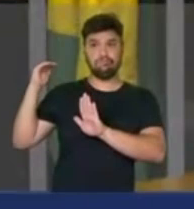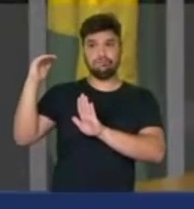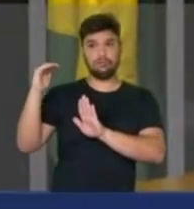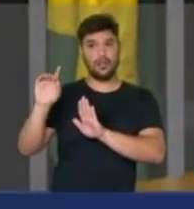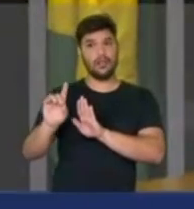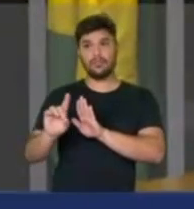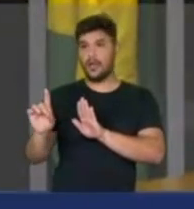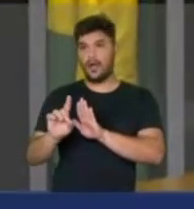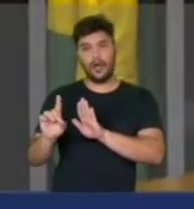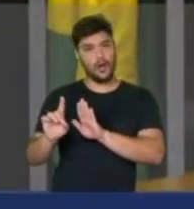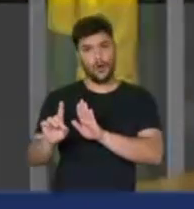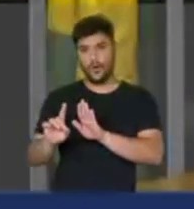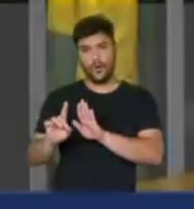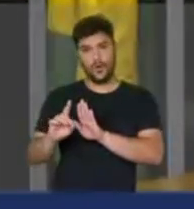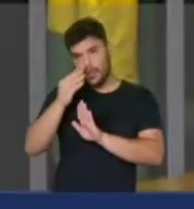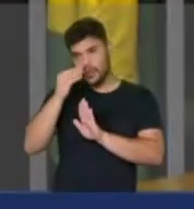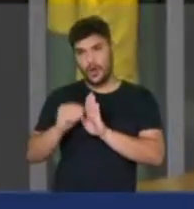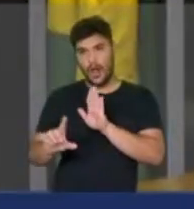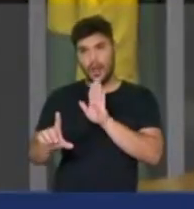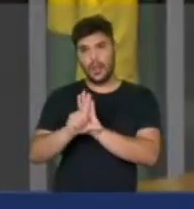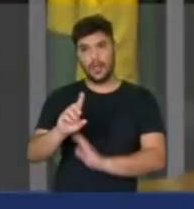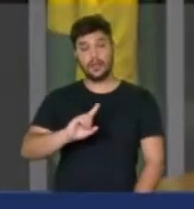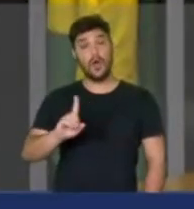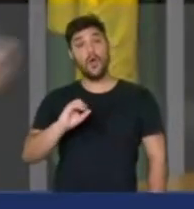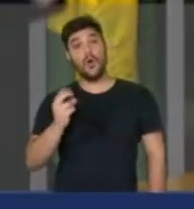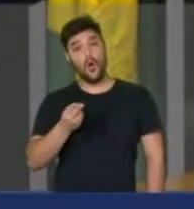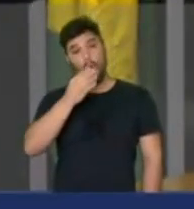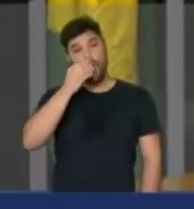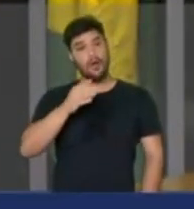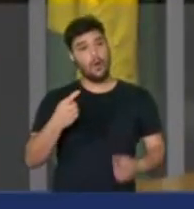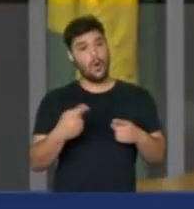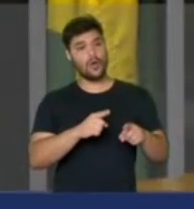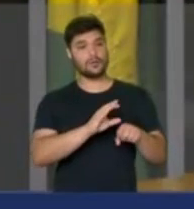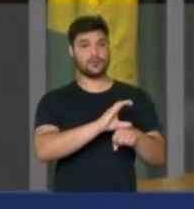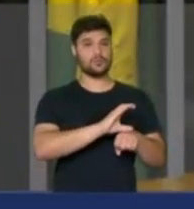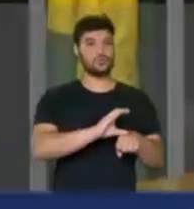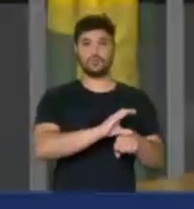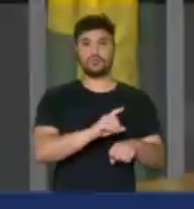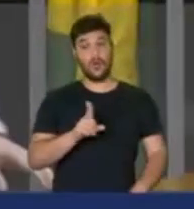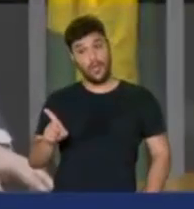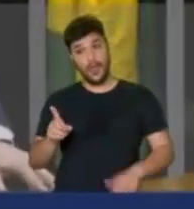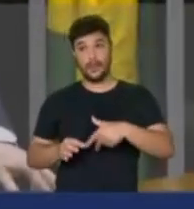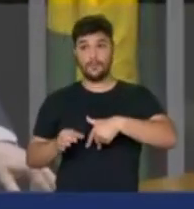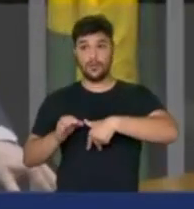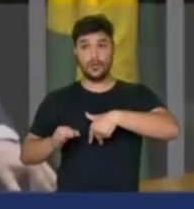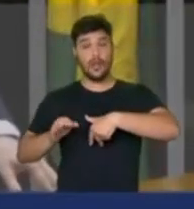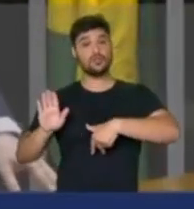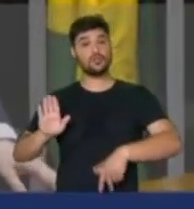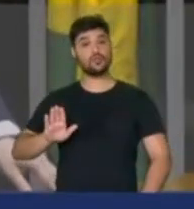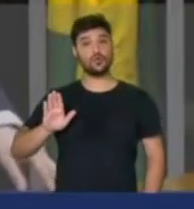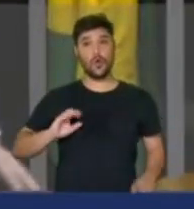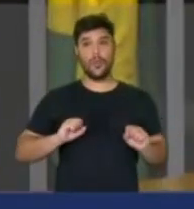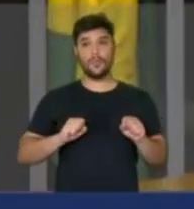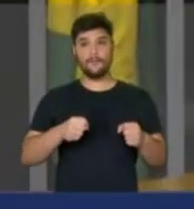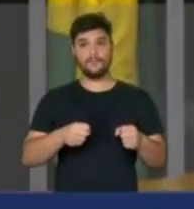pode desferir ataques à Constituição e à cidadania, quem jurou defender a ambas quando chegou